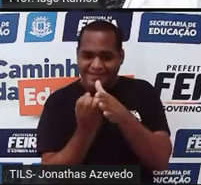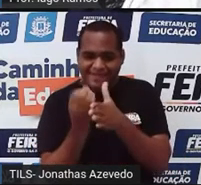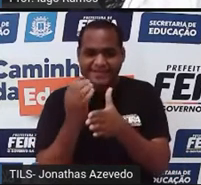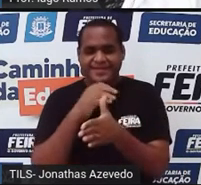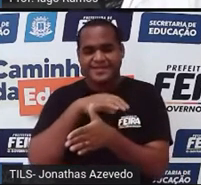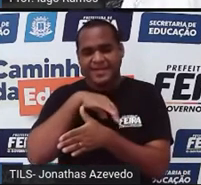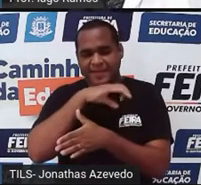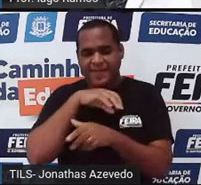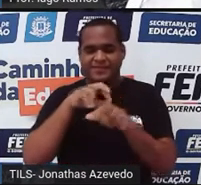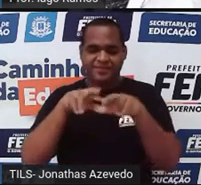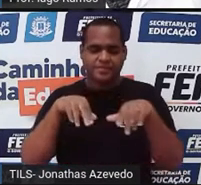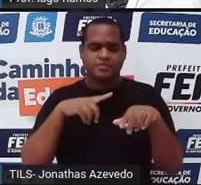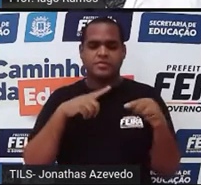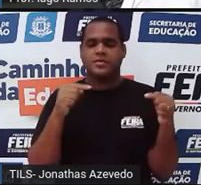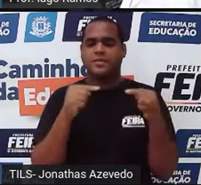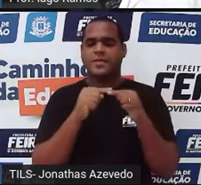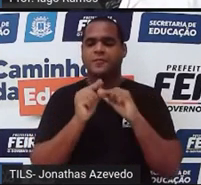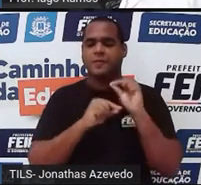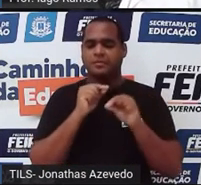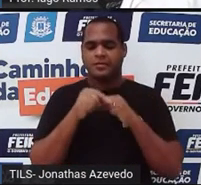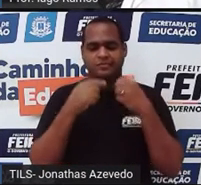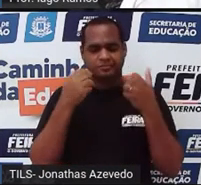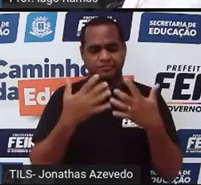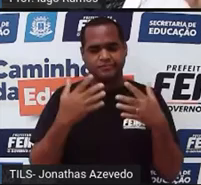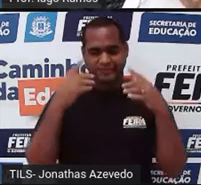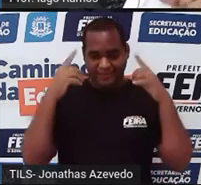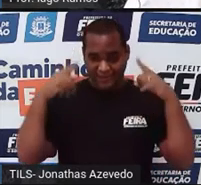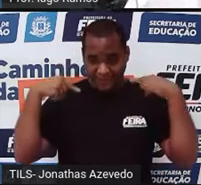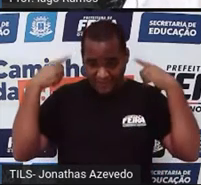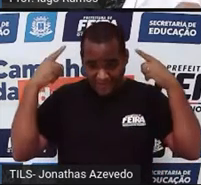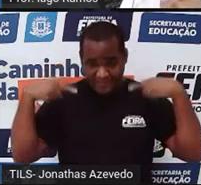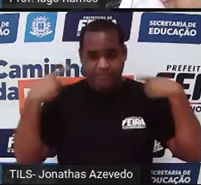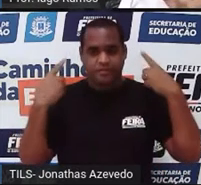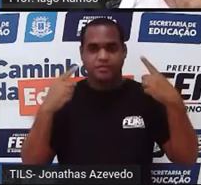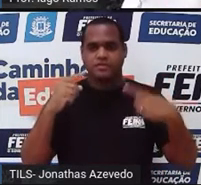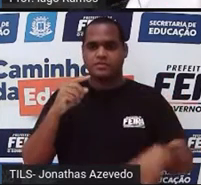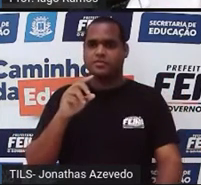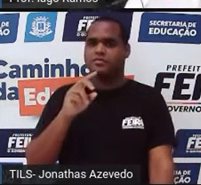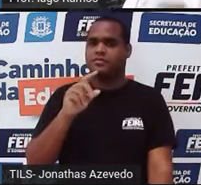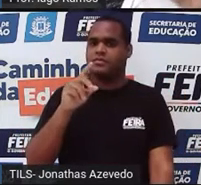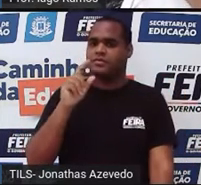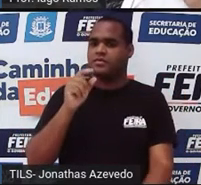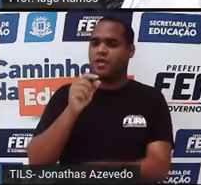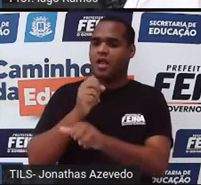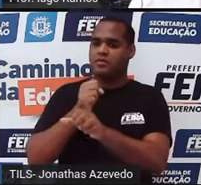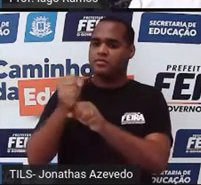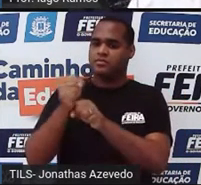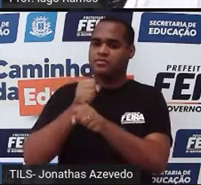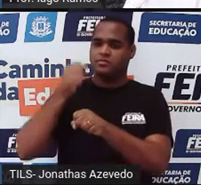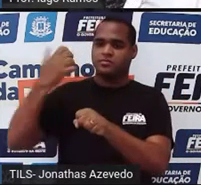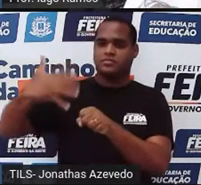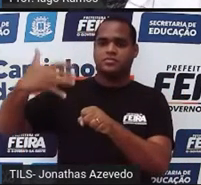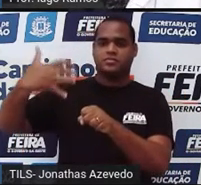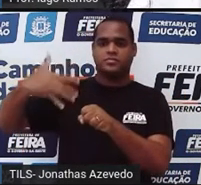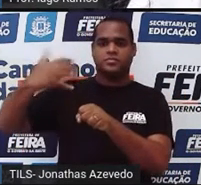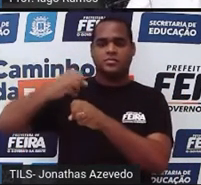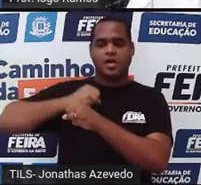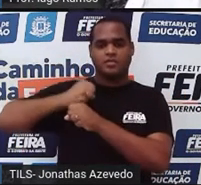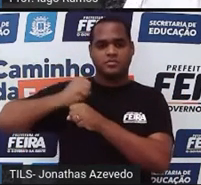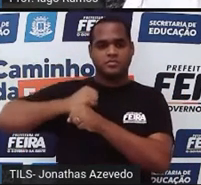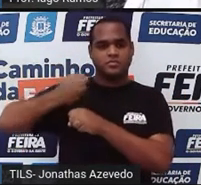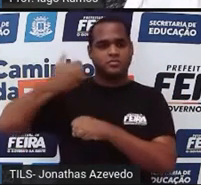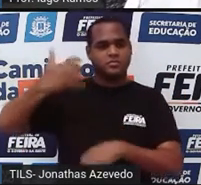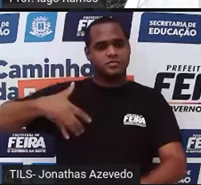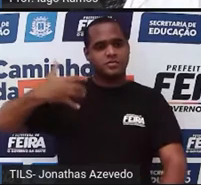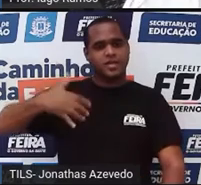né? Tinha ali a criação de ovelhas. estou falando disso de muito tempo atrás, tá bom? Não se sabe